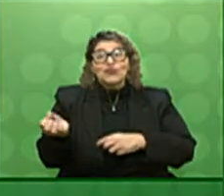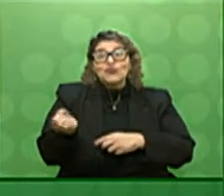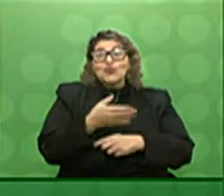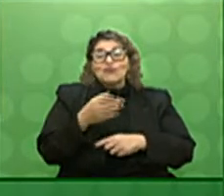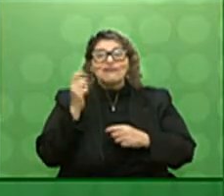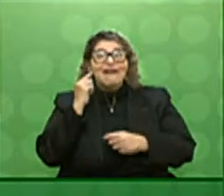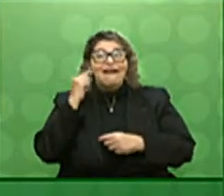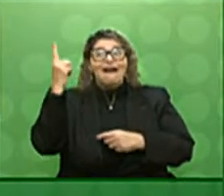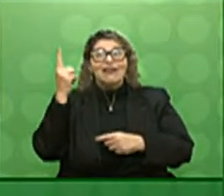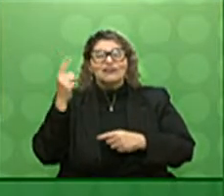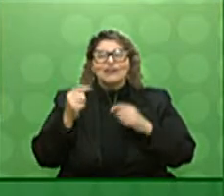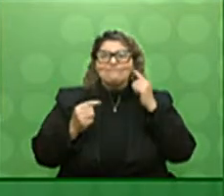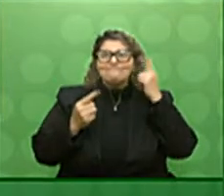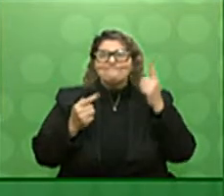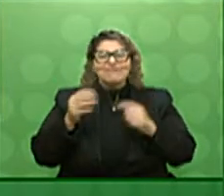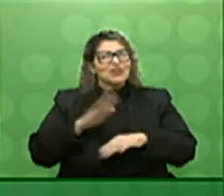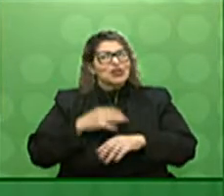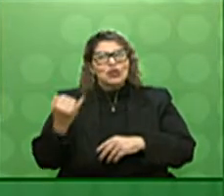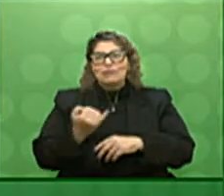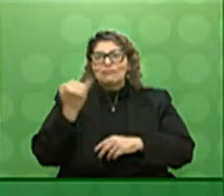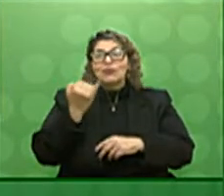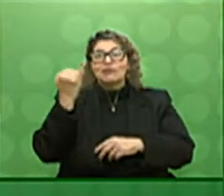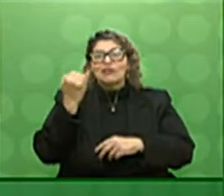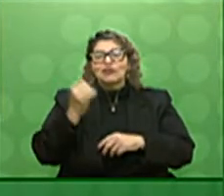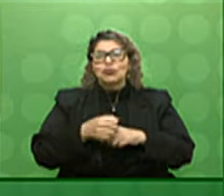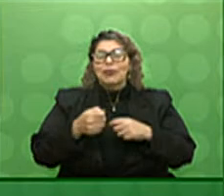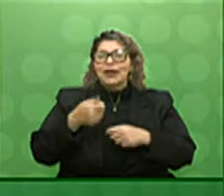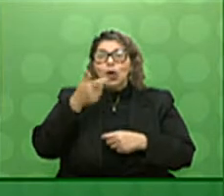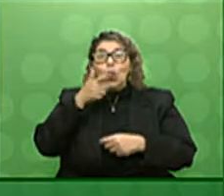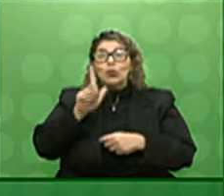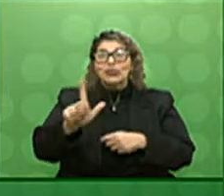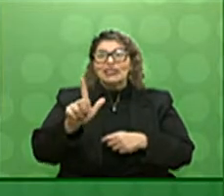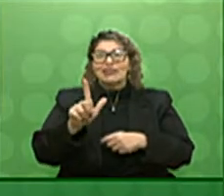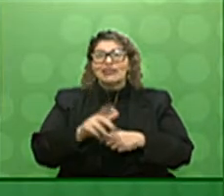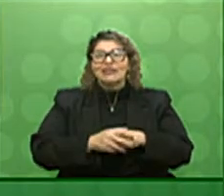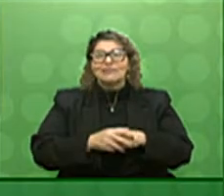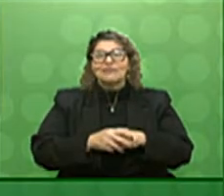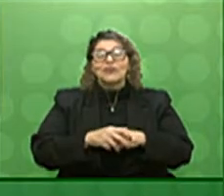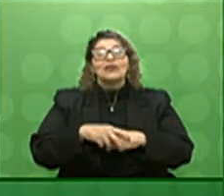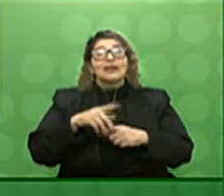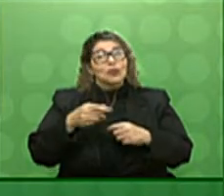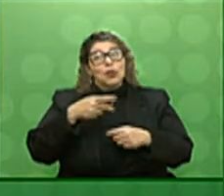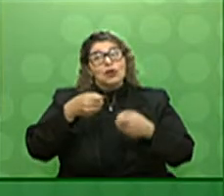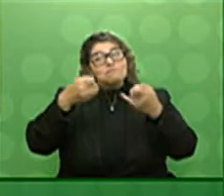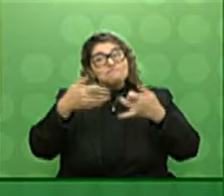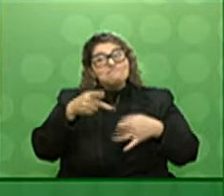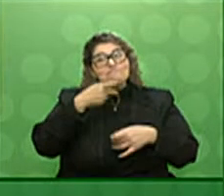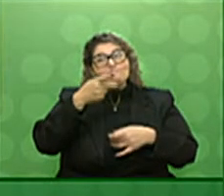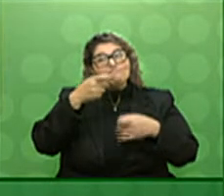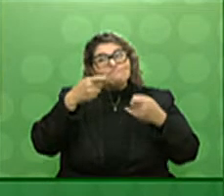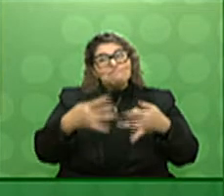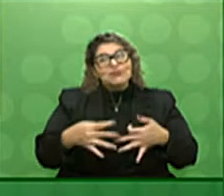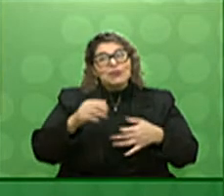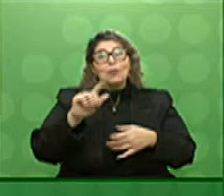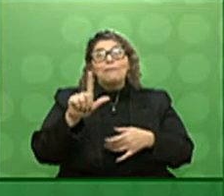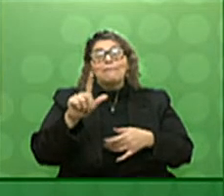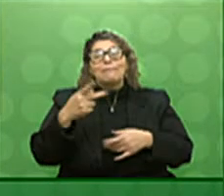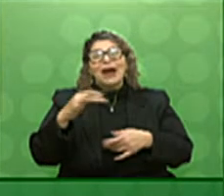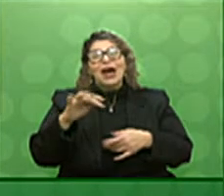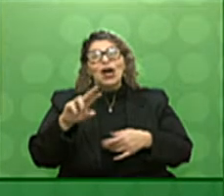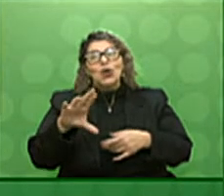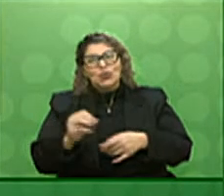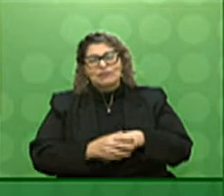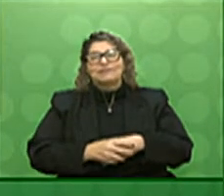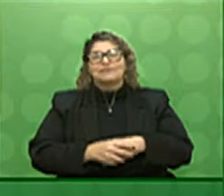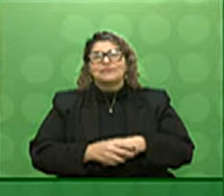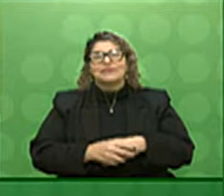a criatividade serão fundamentais para vencer está nos dizendo o Paulo Correia em mensagem enviada pelo Facebook o